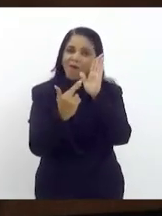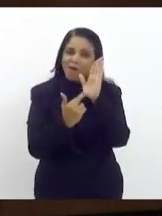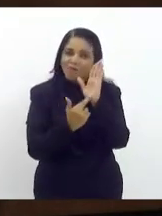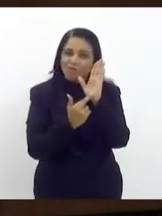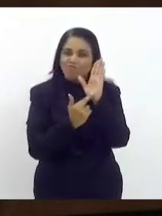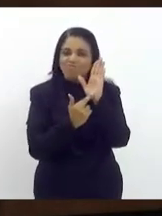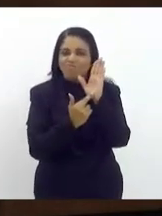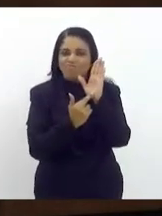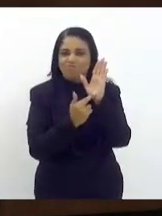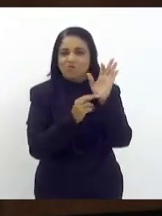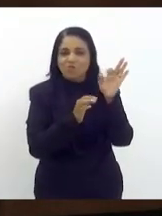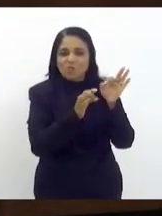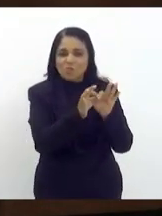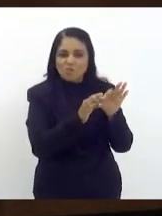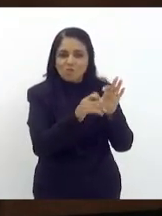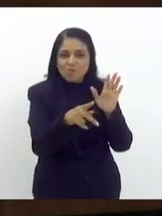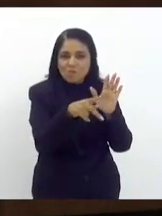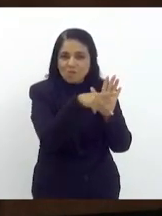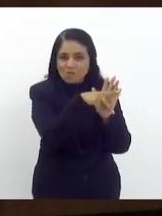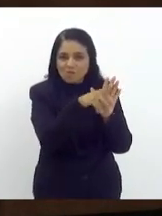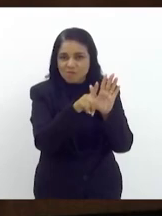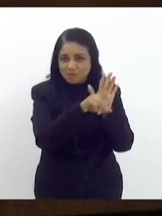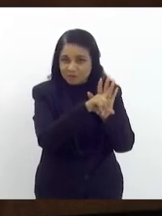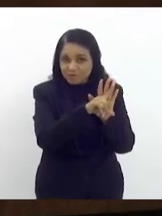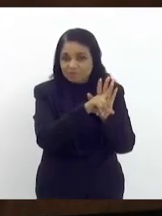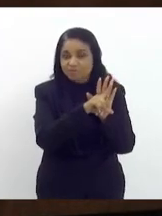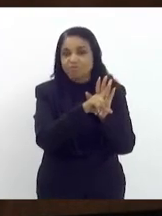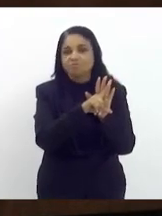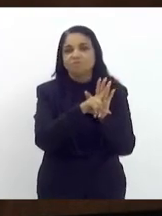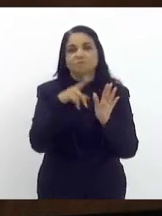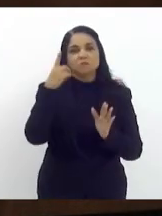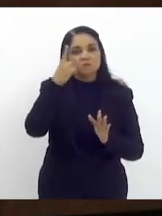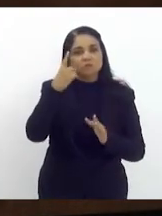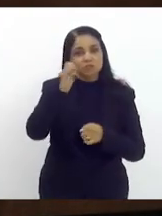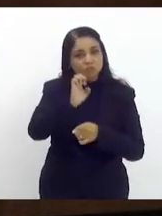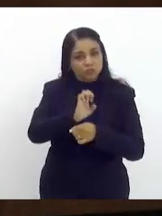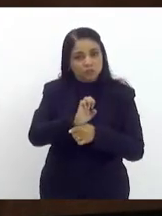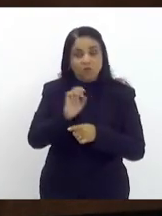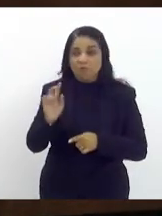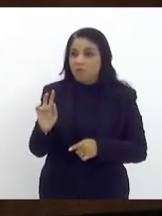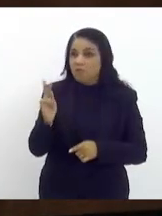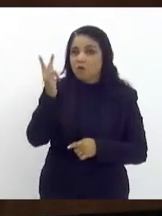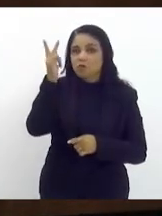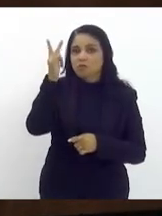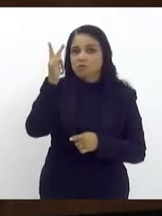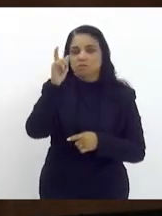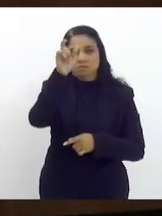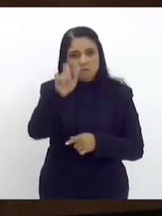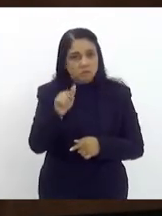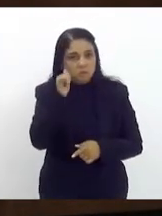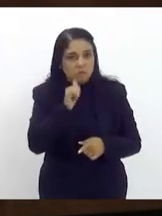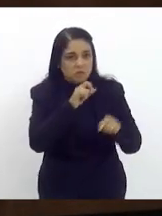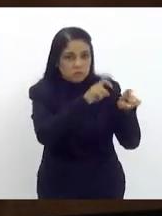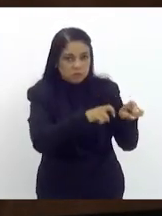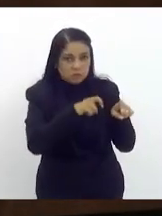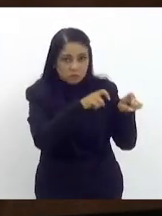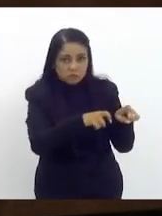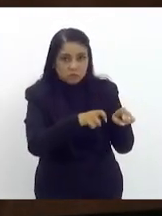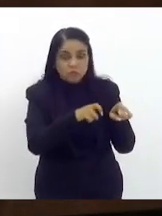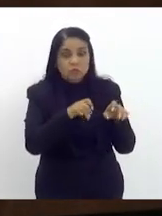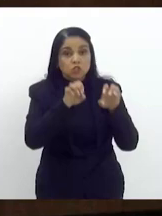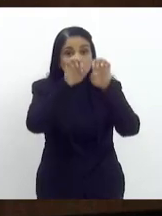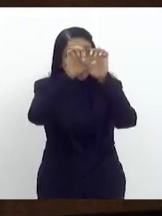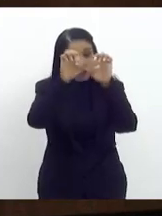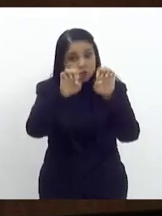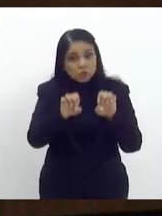para que a sua política estadual de valorização da mulher no campo tenha uma estrutura